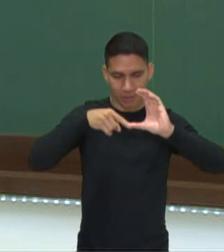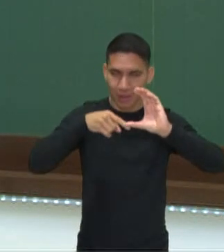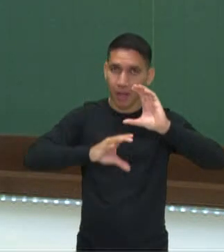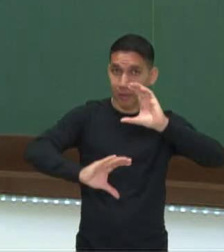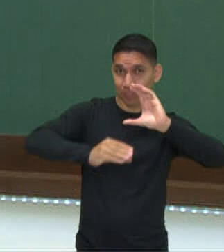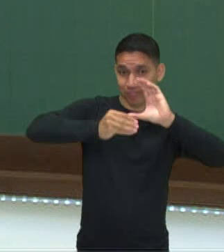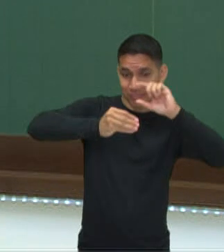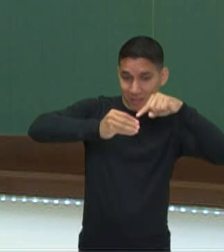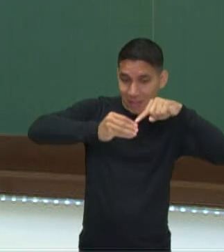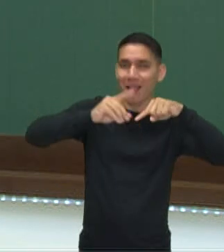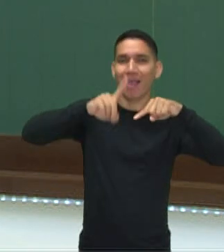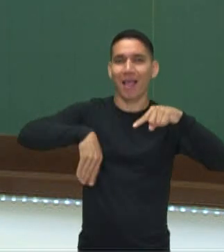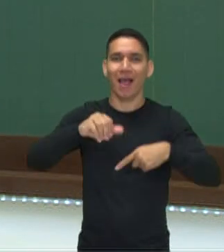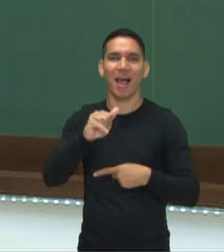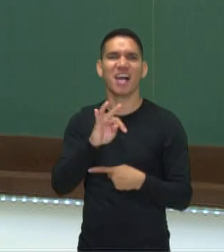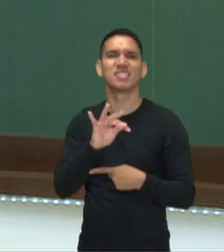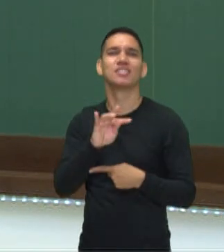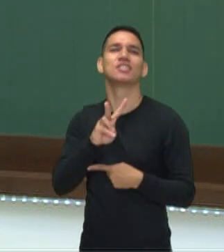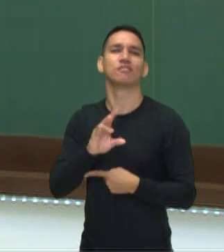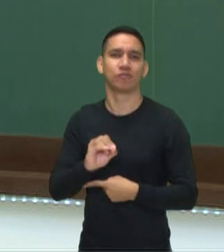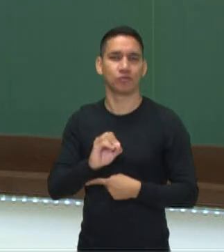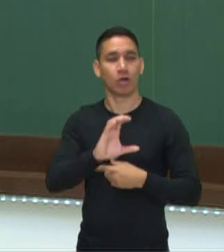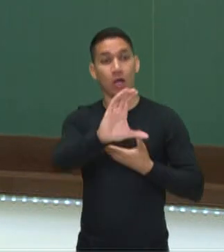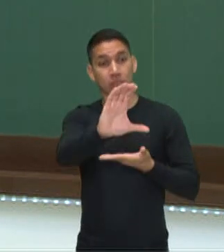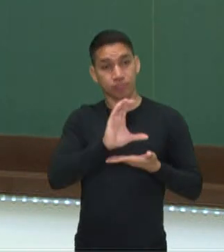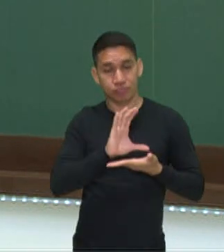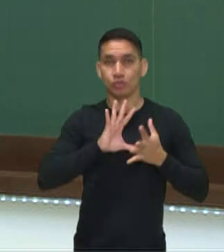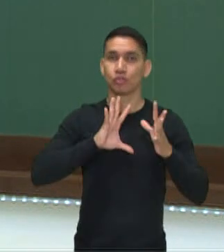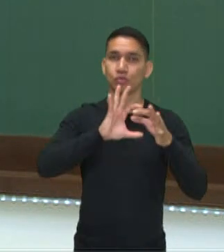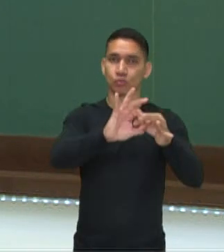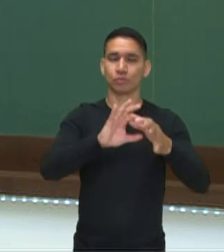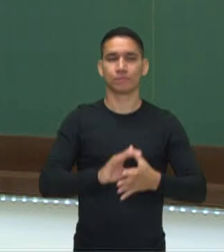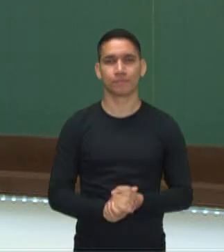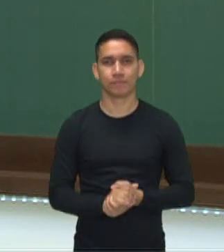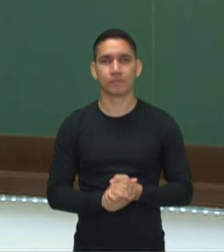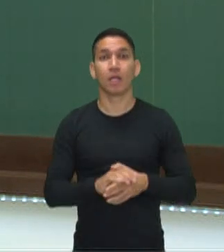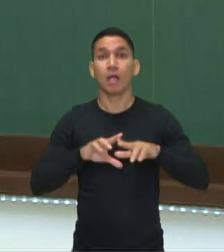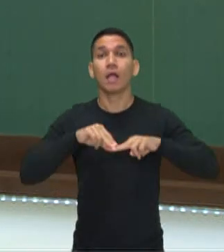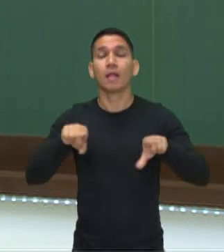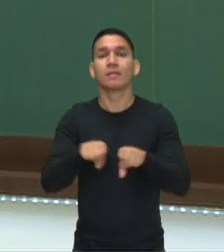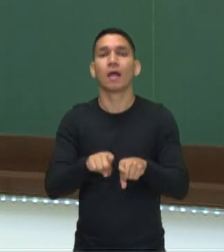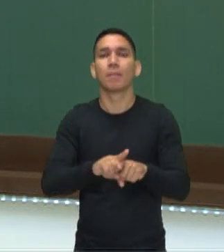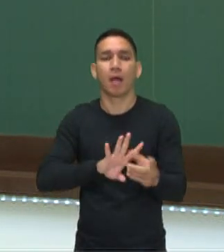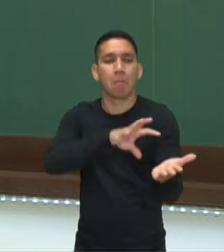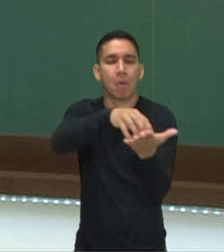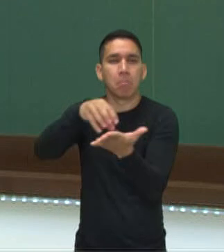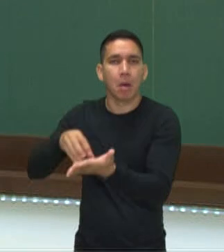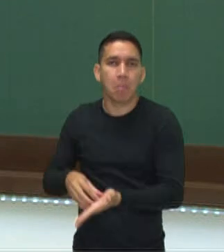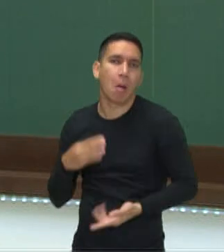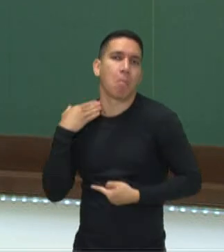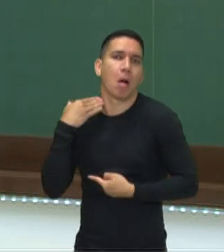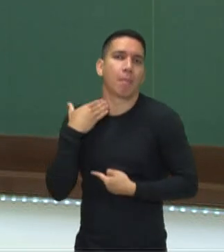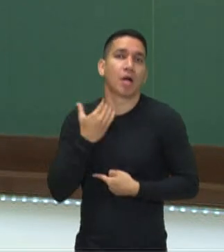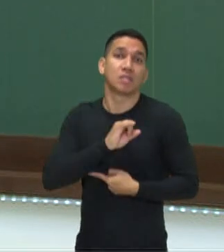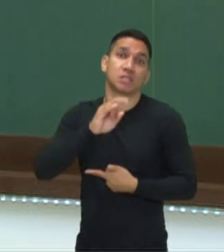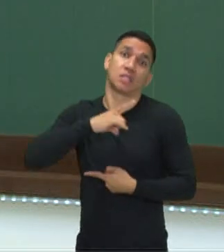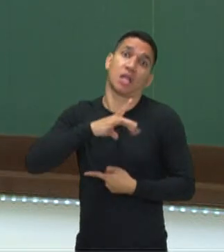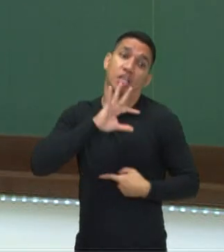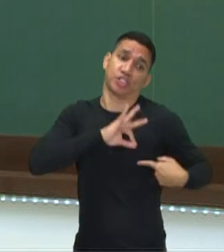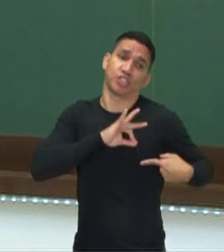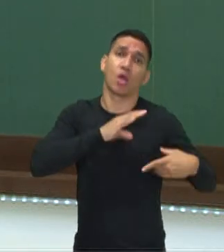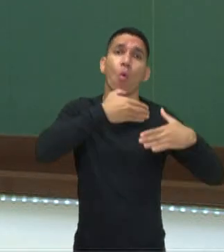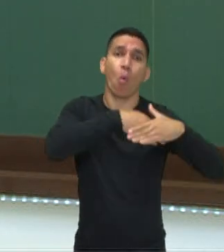dentro das nossas contas, nas contas correntes ali, que, claro, se o saldo for